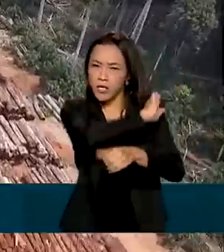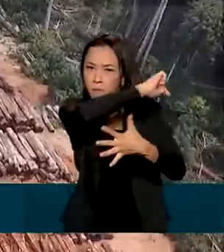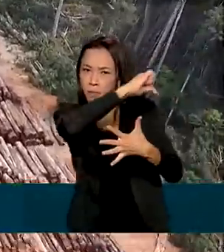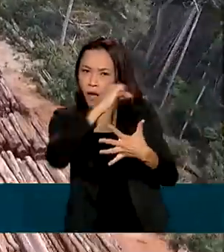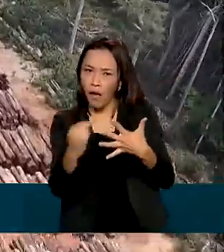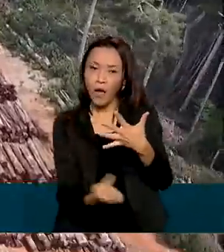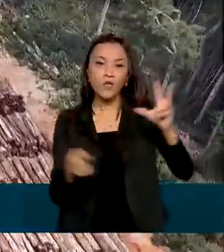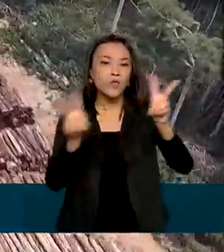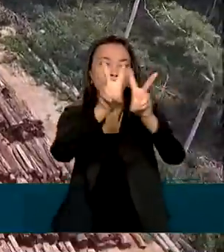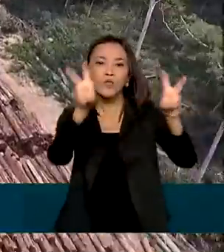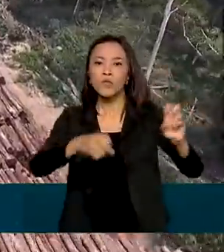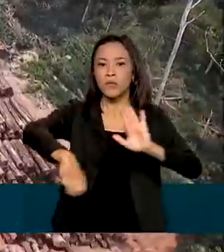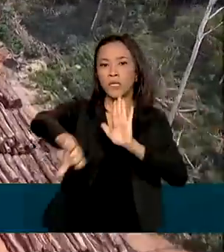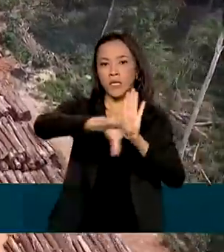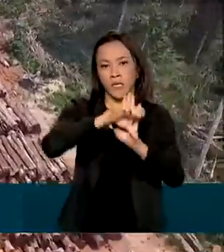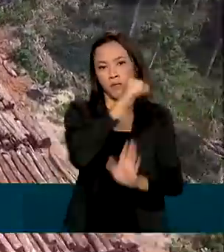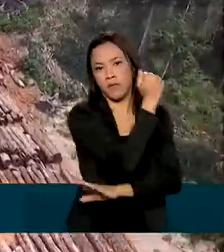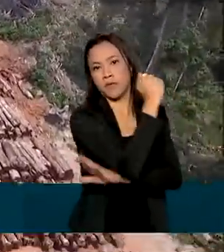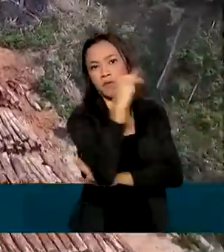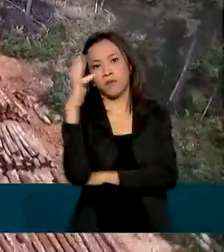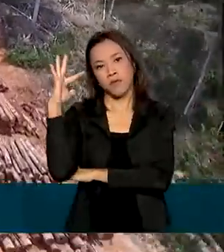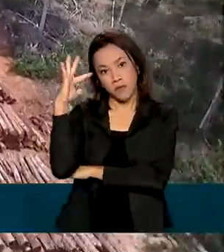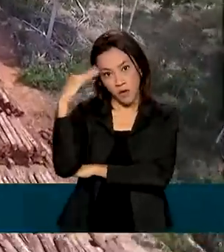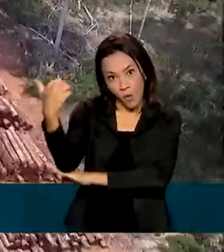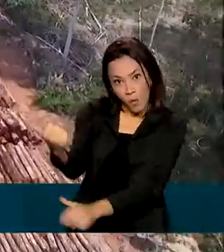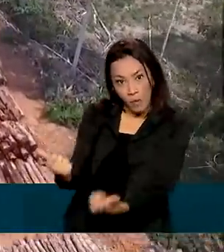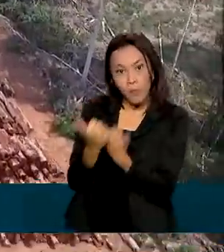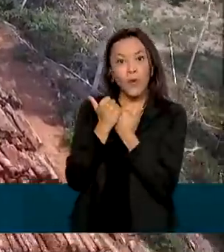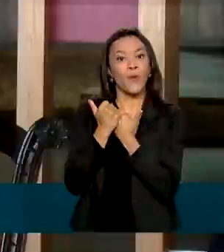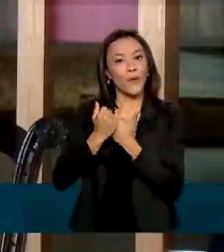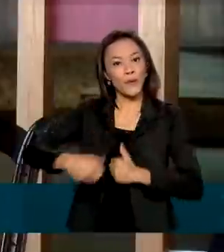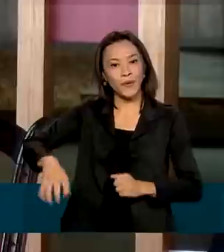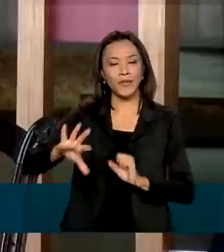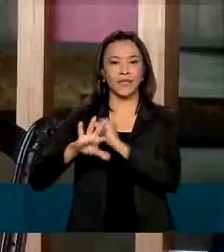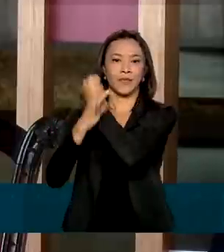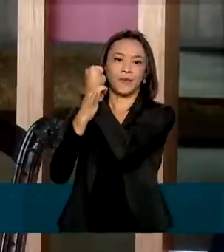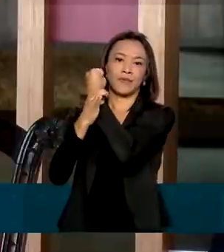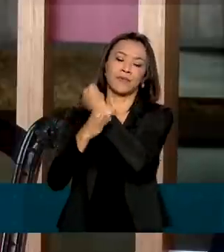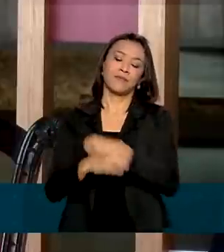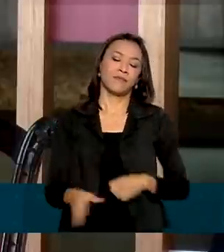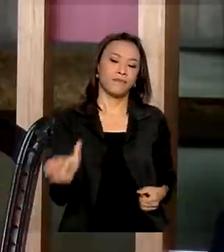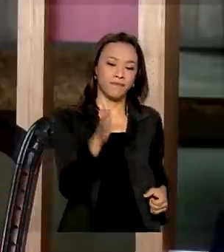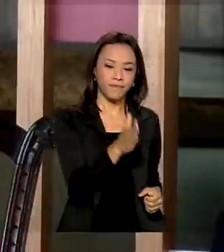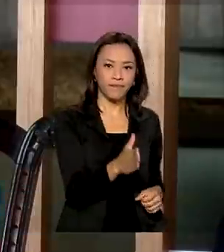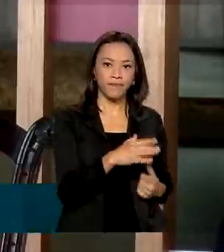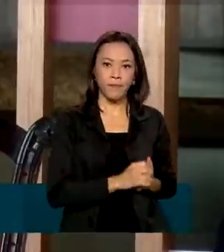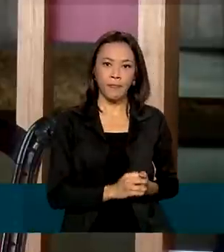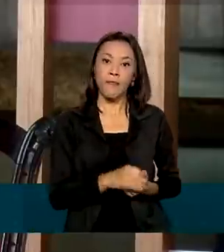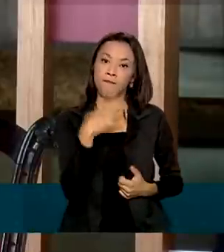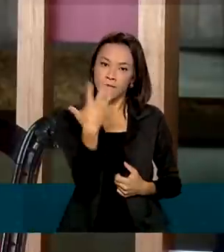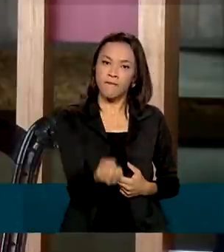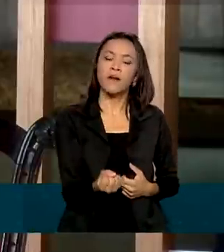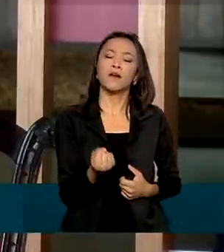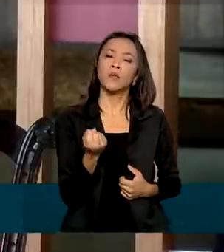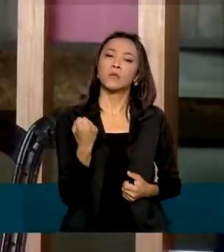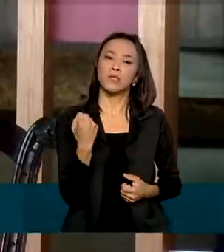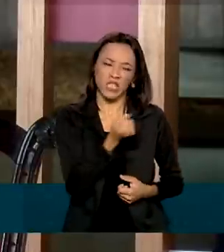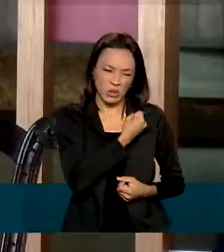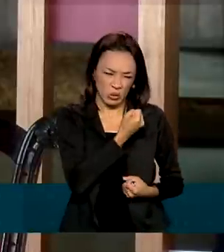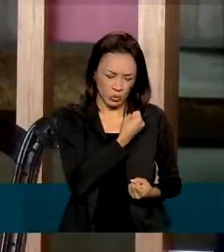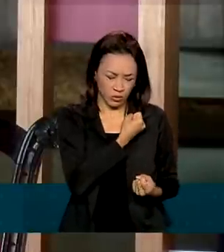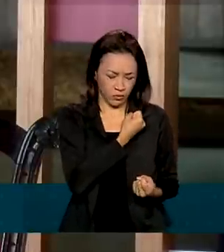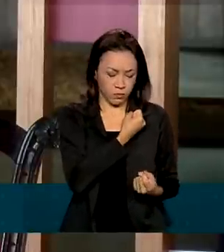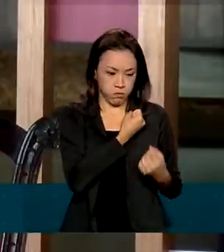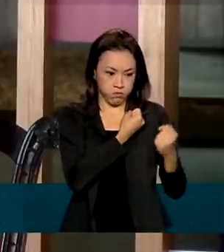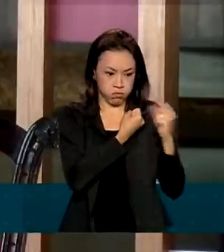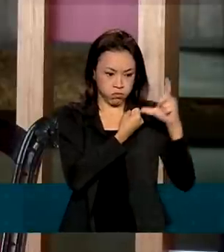ambientais com maior integração das forças de segurança. Nós vamos fazer, diante dos números inaceitáveis